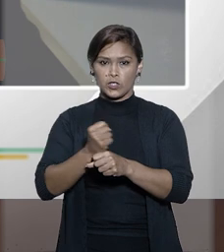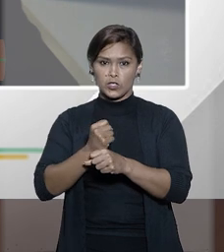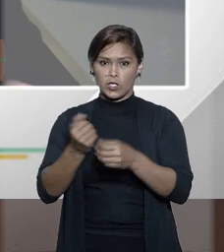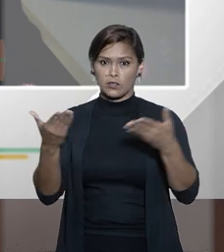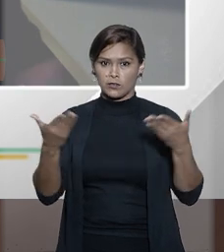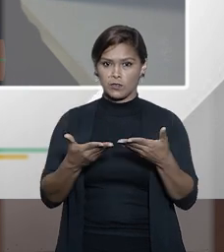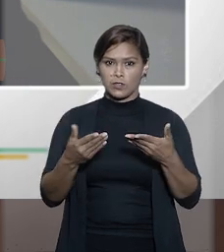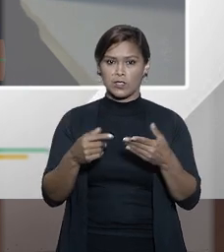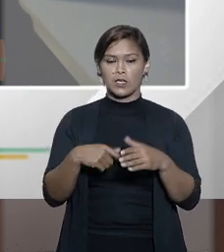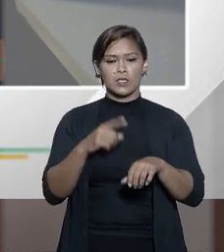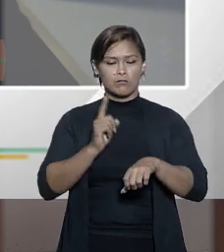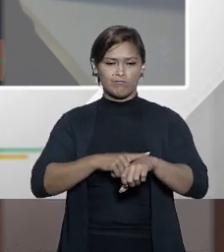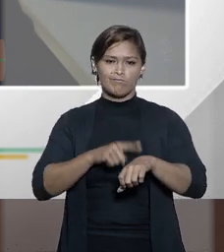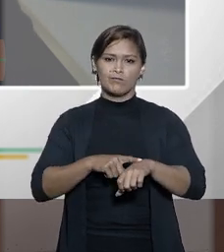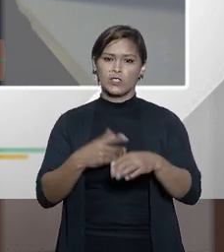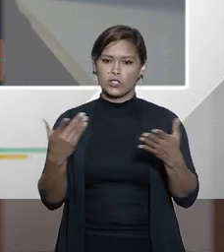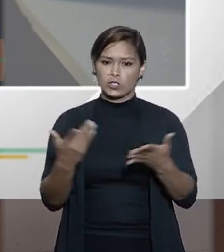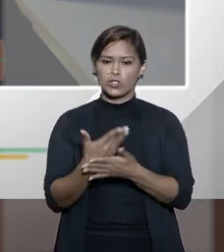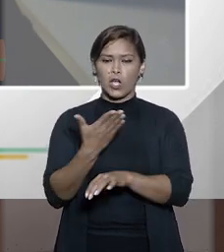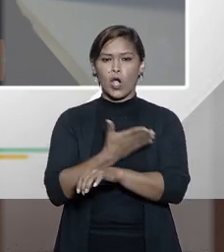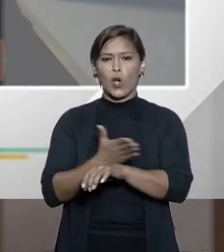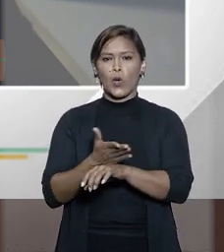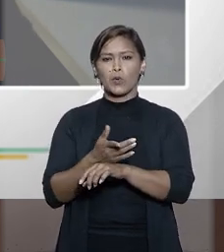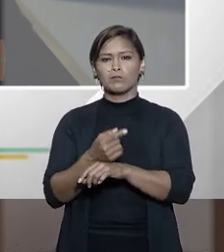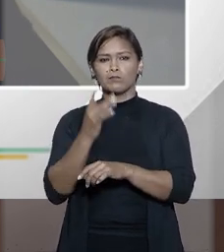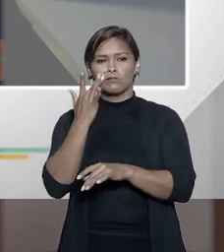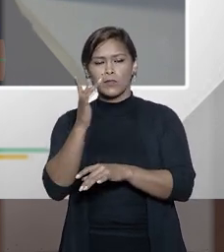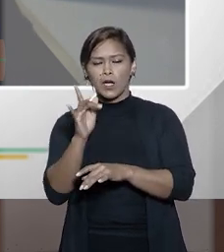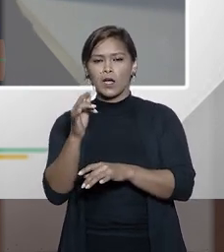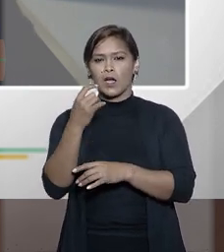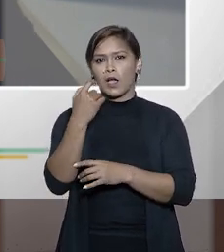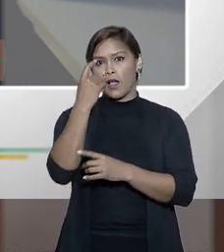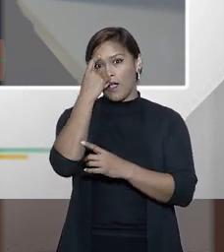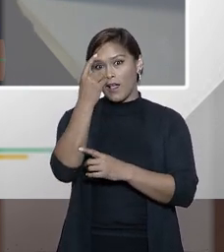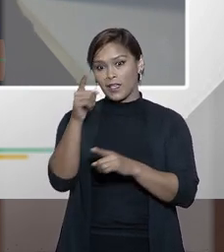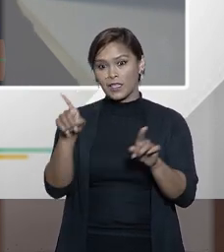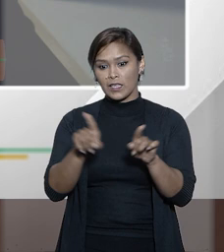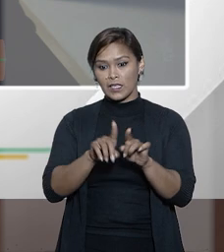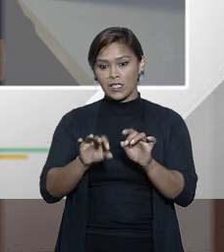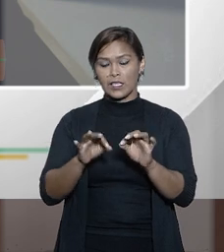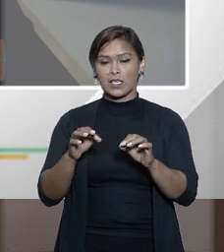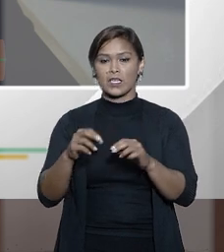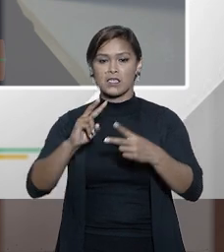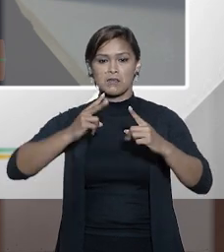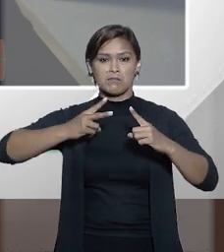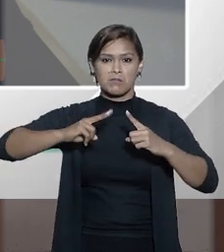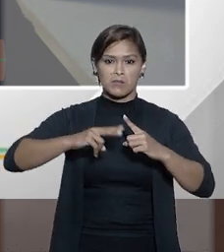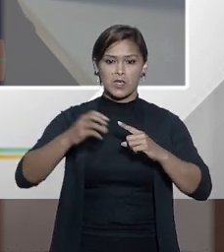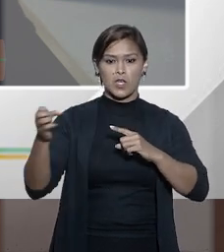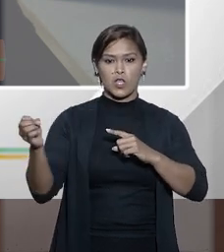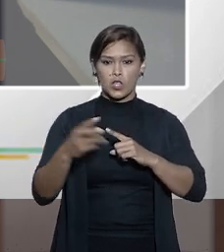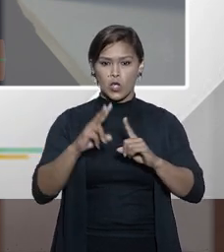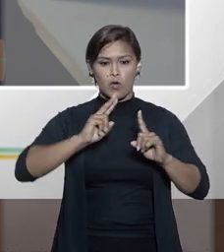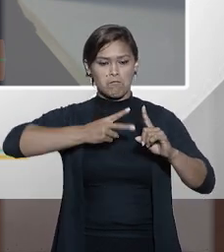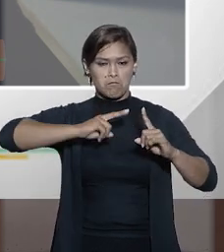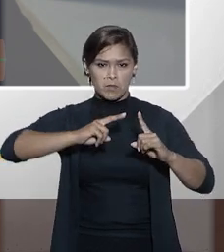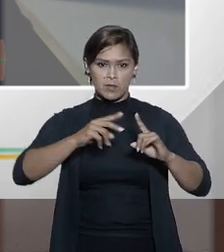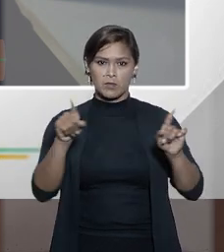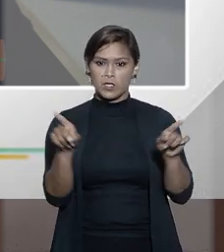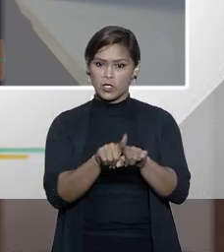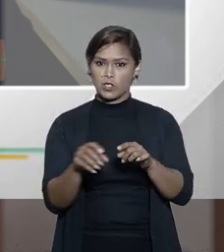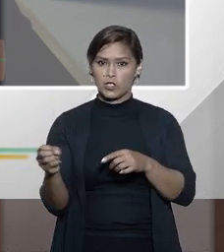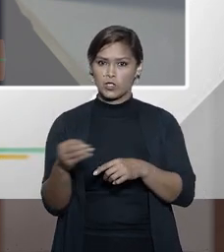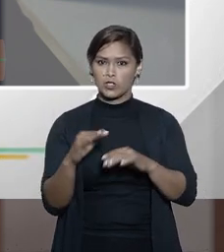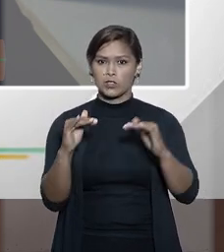décadas acho que já deu tempo de nós nos acostumarmos com a ideia de que essa perspectiva de rule of law de